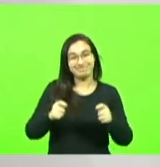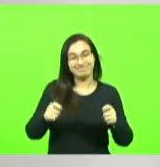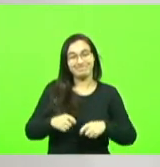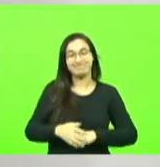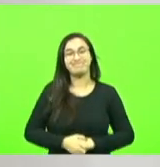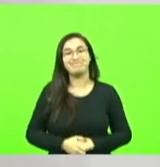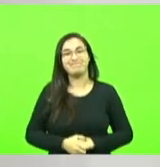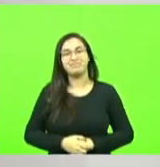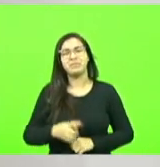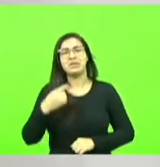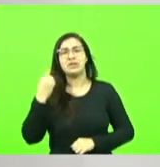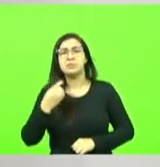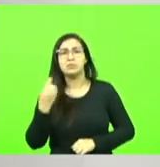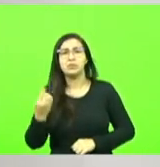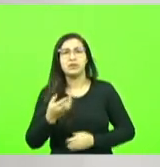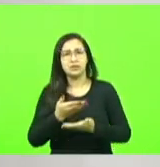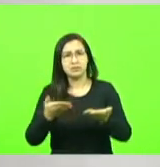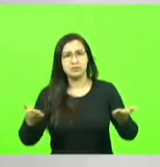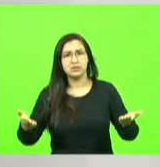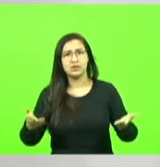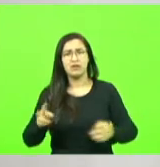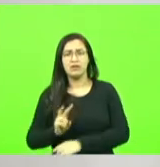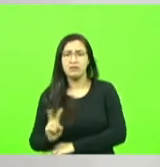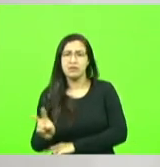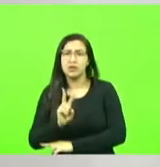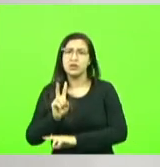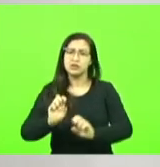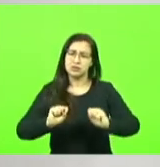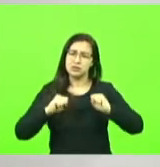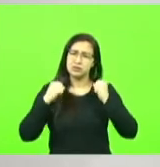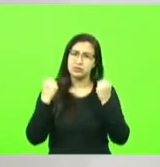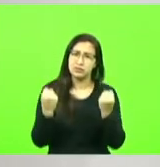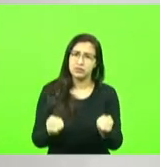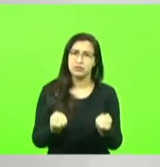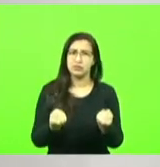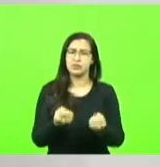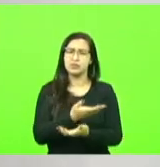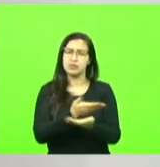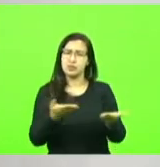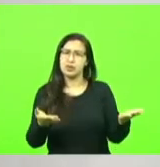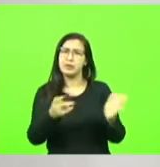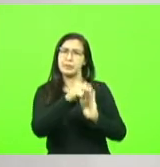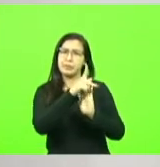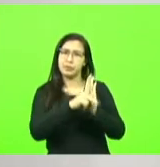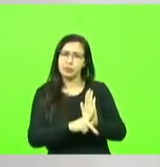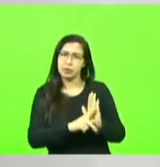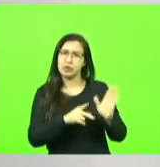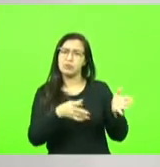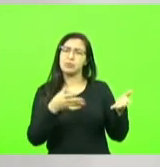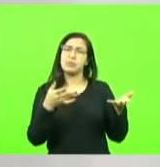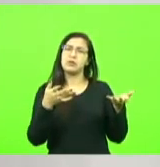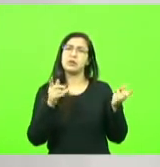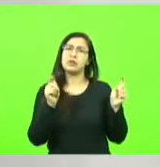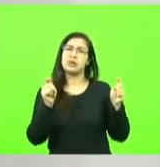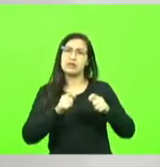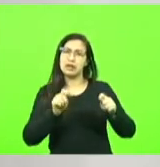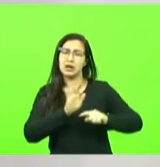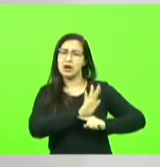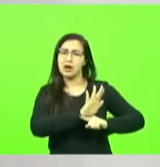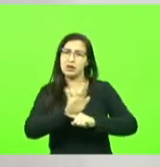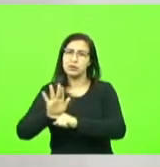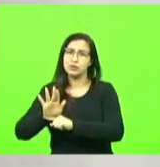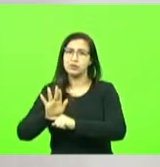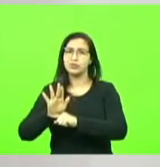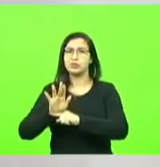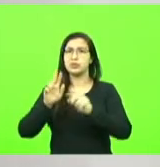valorizem e direcionem esforços para estes programas que capacitam nos temas ligados a